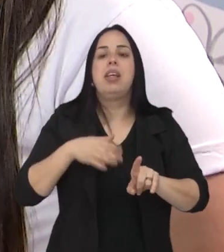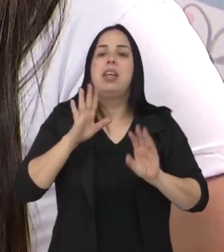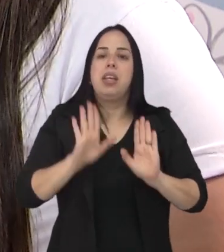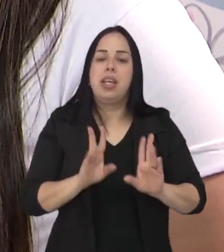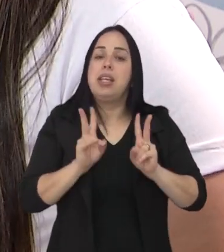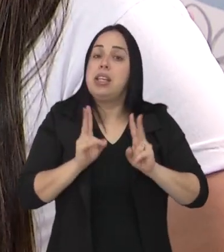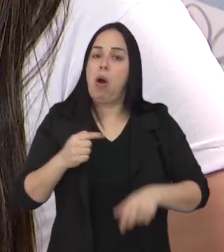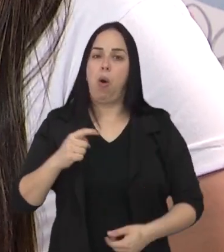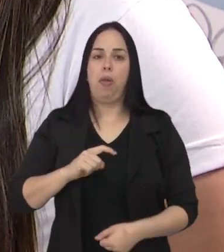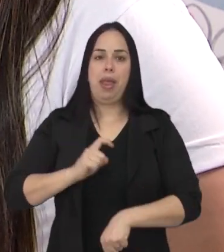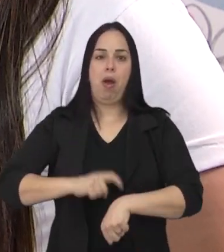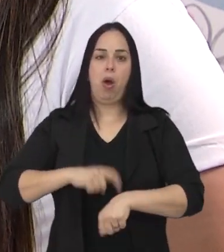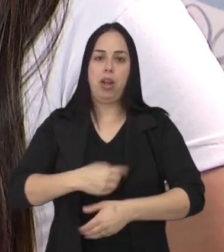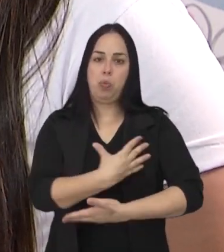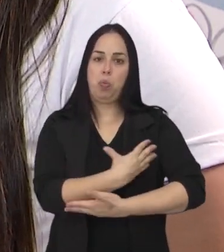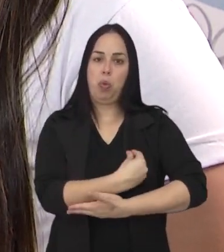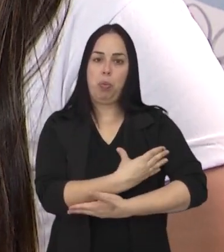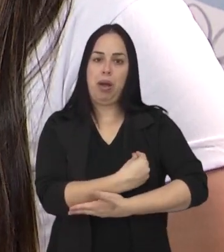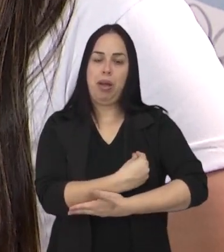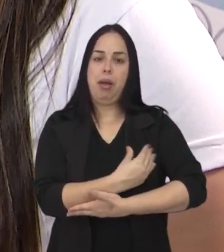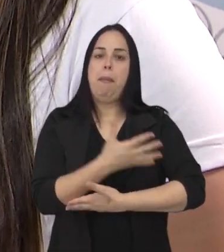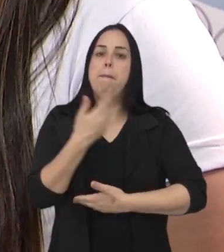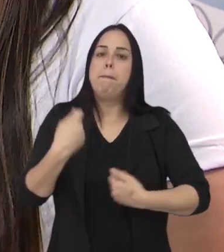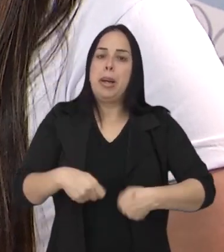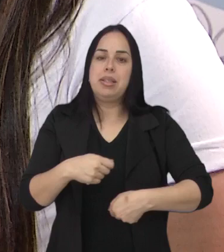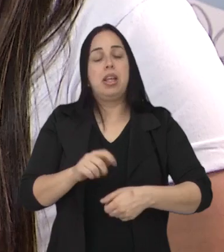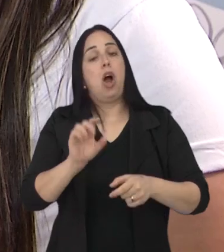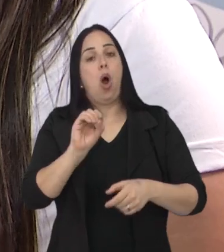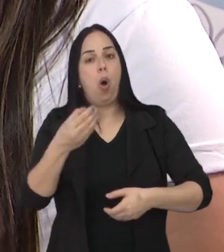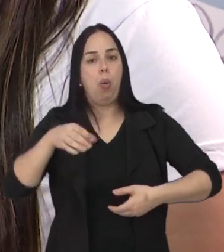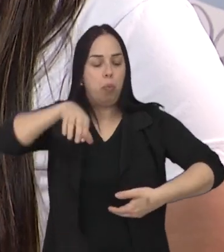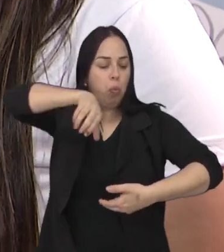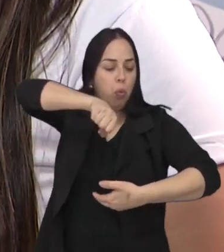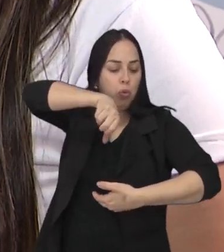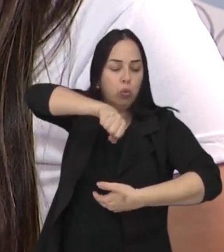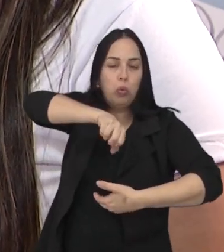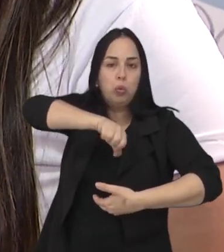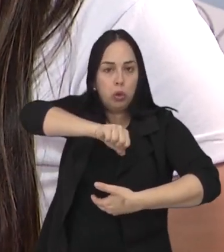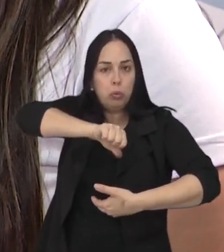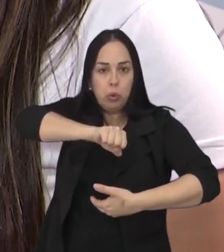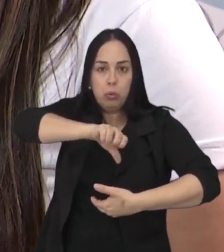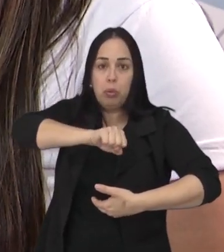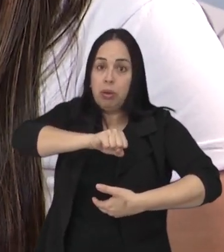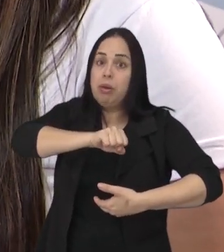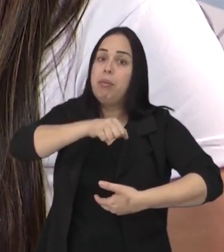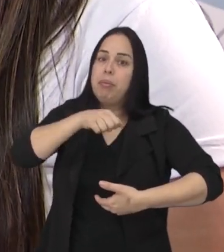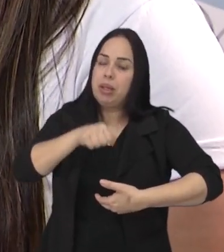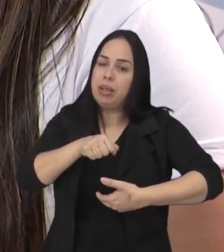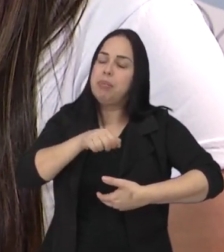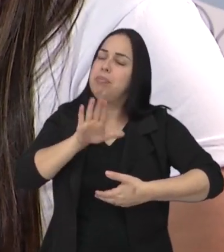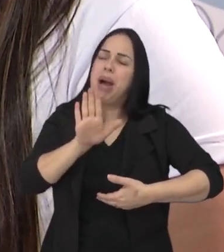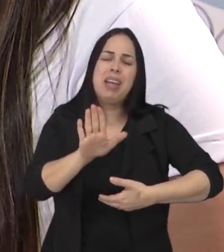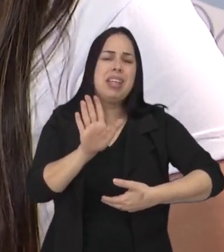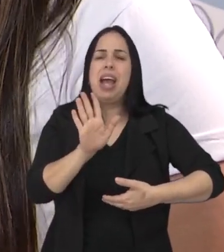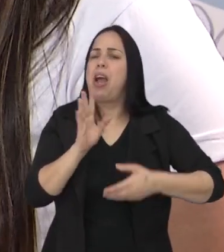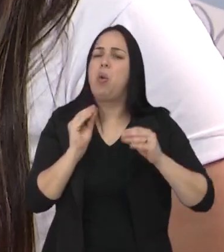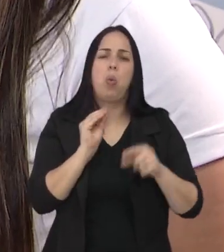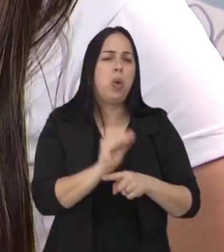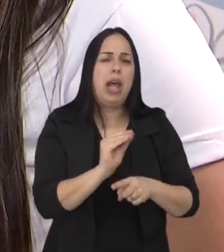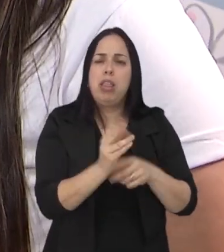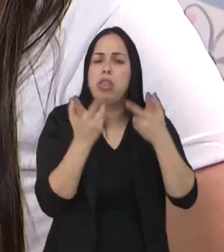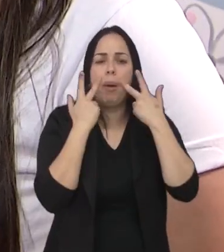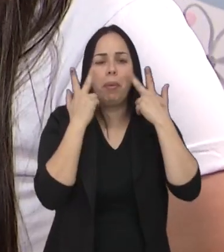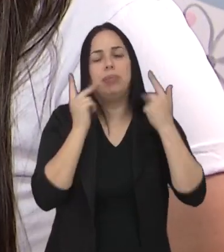maior que a gente tem com ela é na hora da mamada, que a gente precisa encaixar melhor a mamadeira por conta da fissura, por conta de alho e tudo mais,